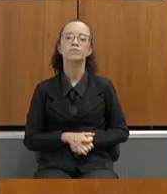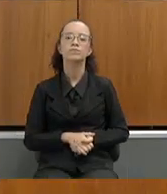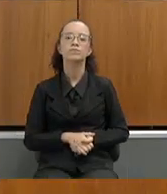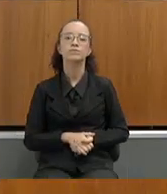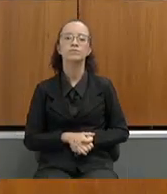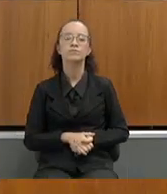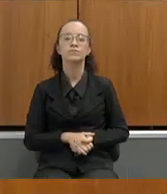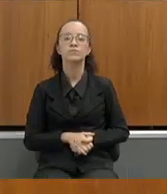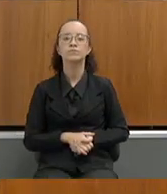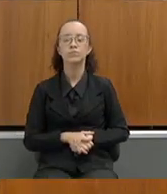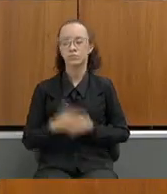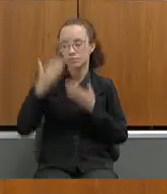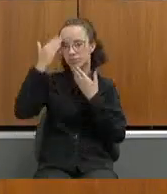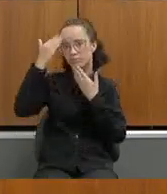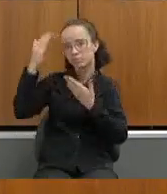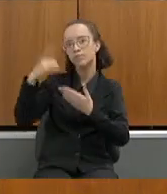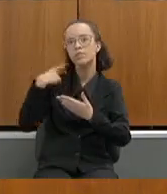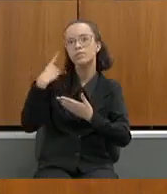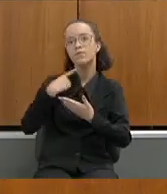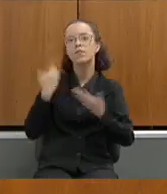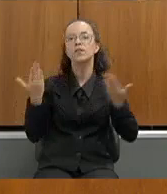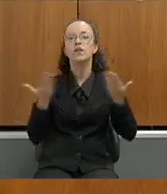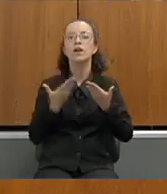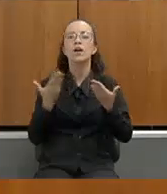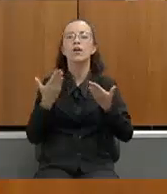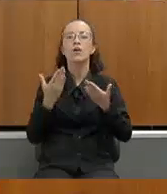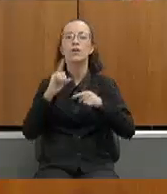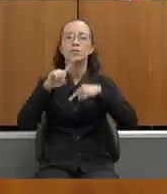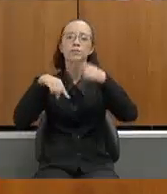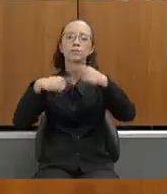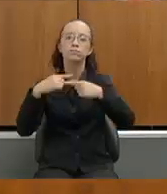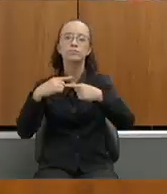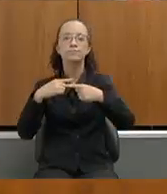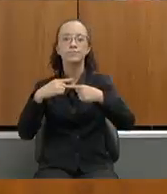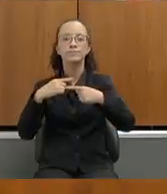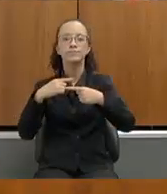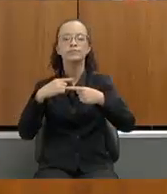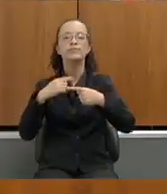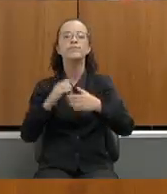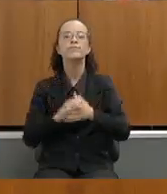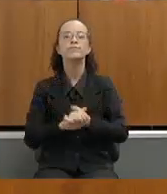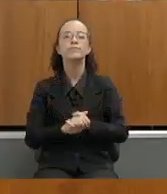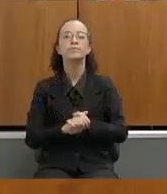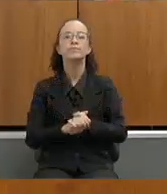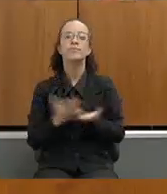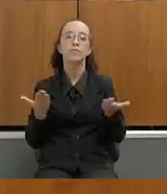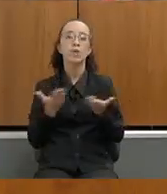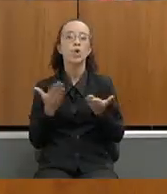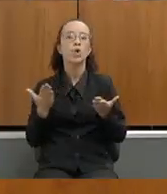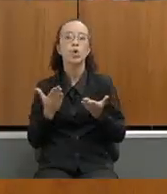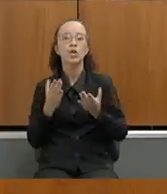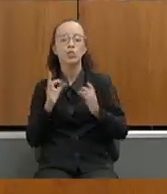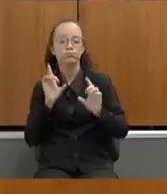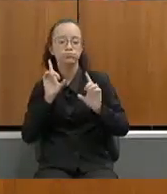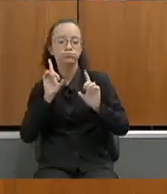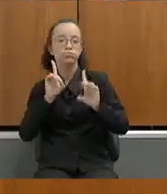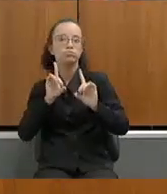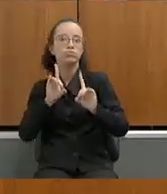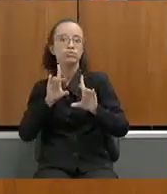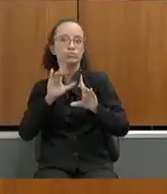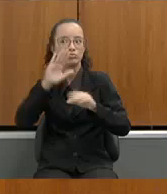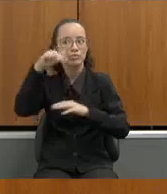deputado nós vamos agora passar a próxima pela dinâmica eu estou fazendo uma dinâmica fora do